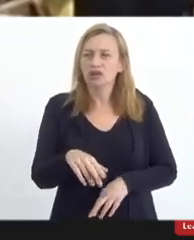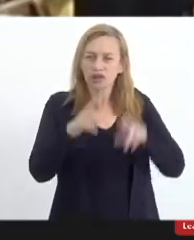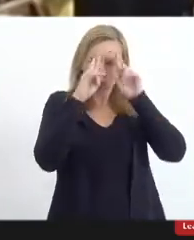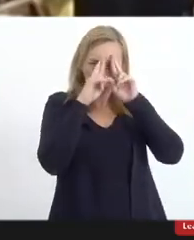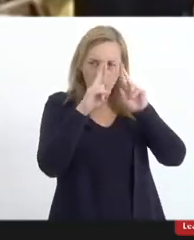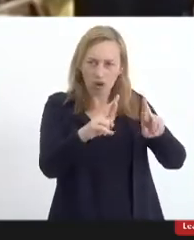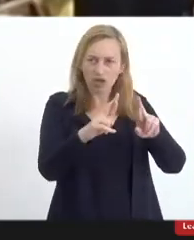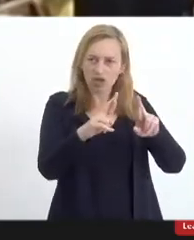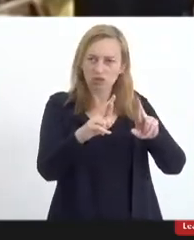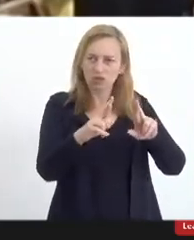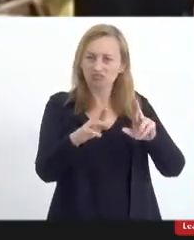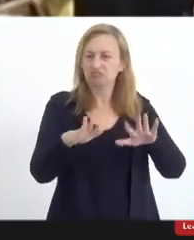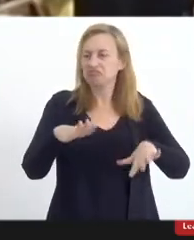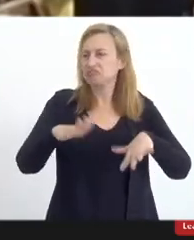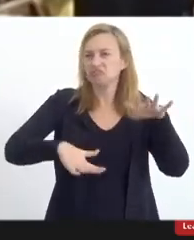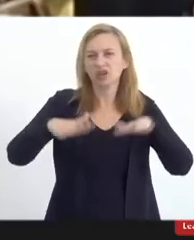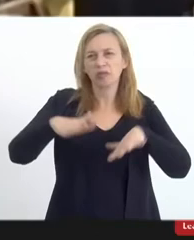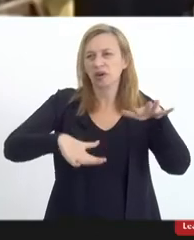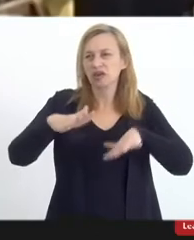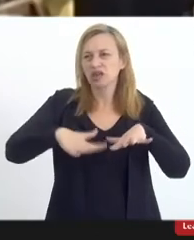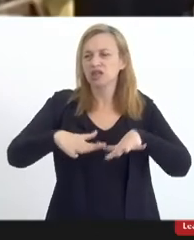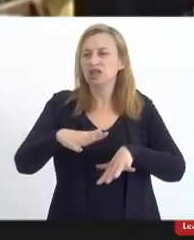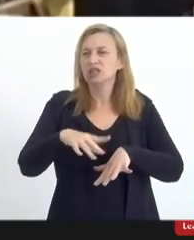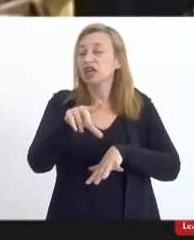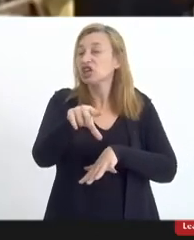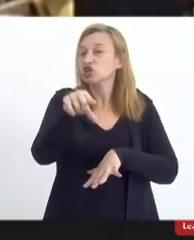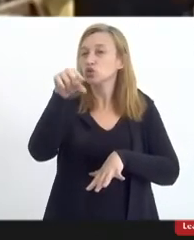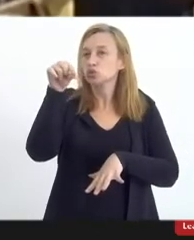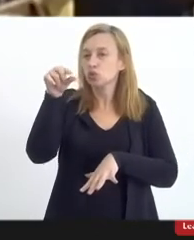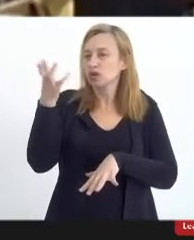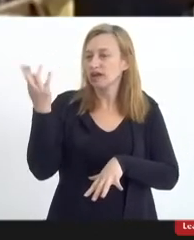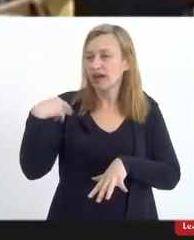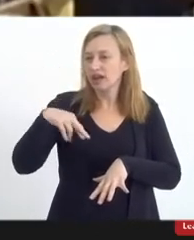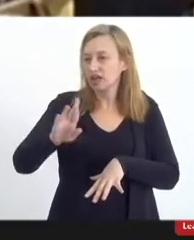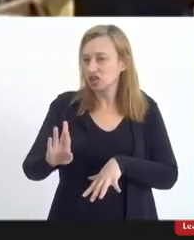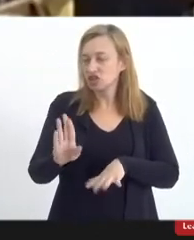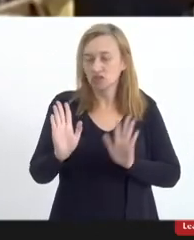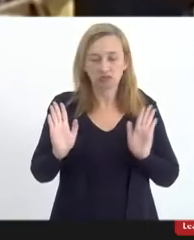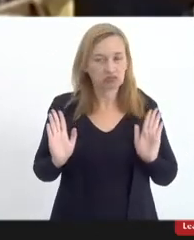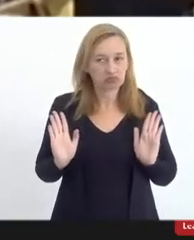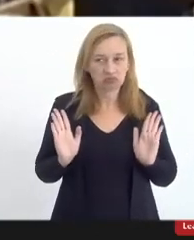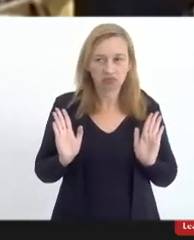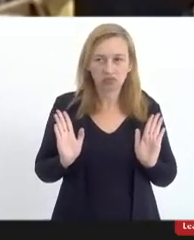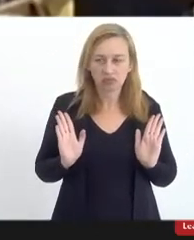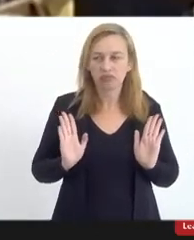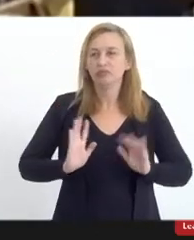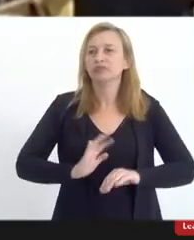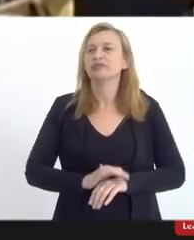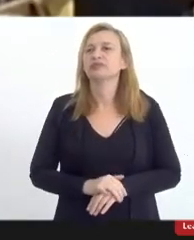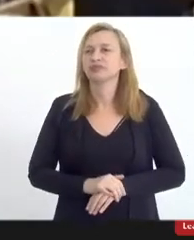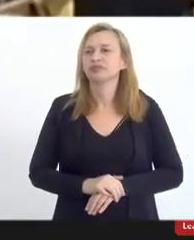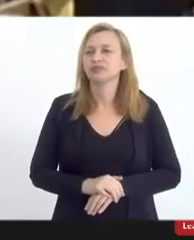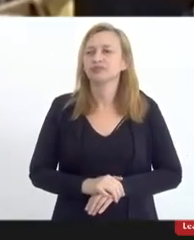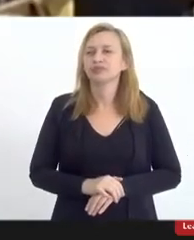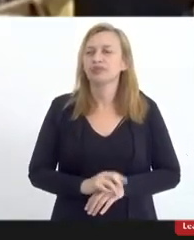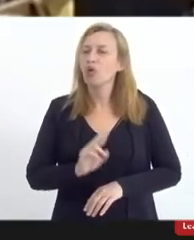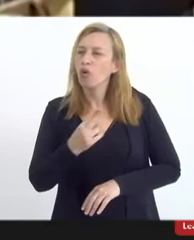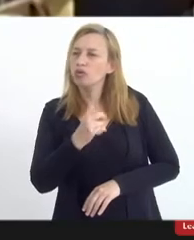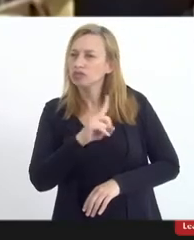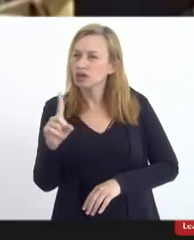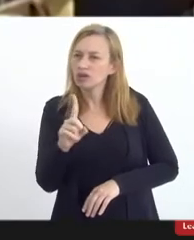independente da escolha ou da concepção religiosa ou não religiosa,